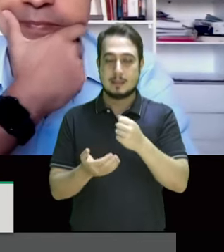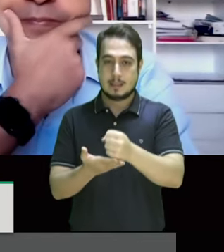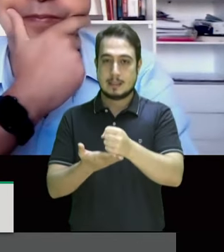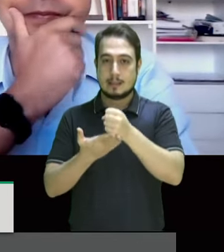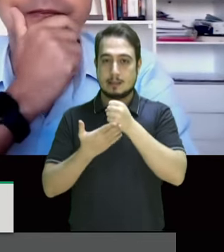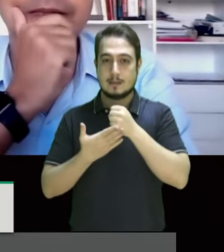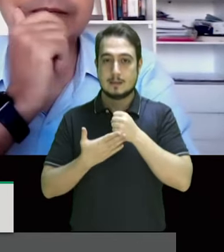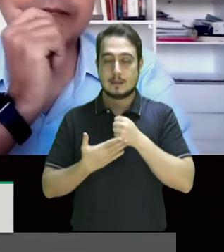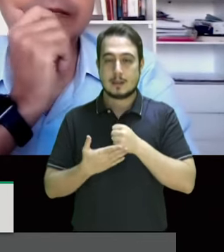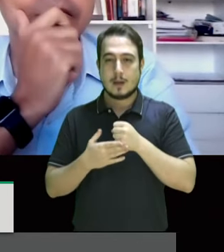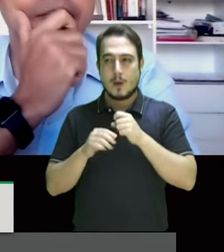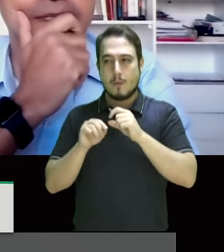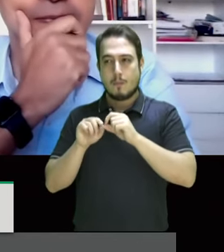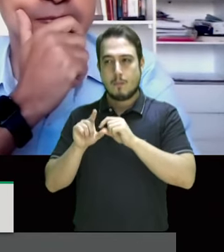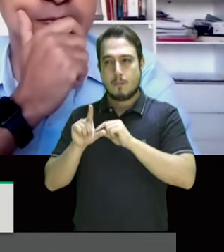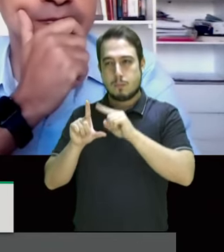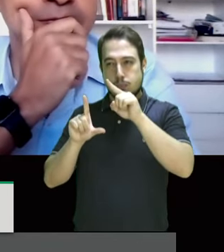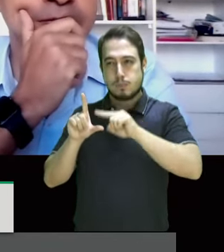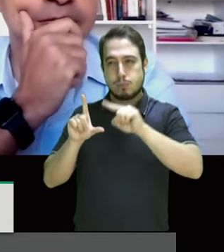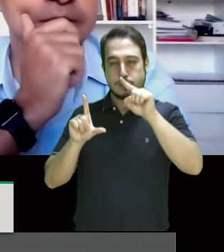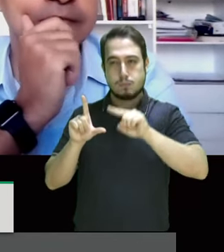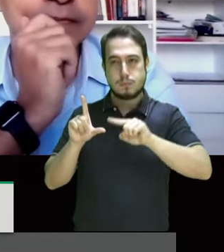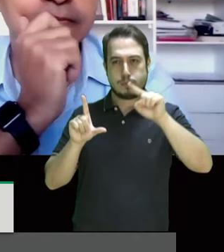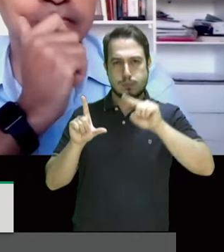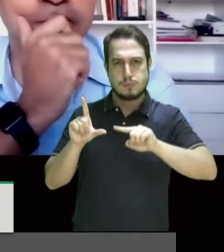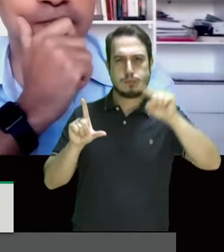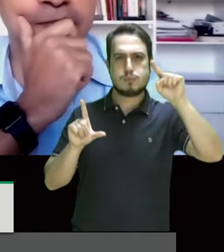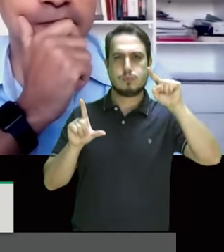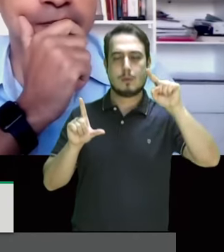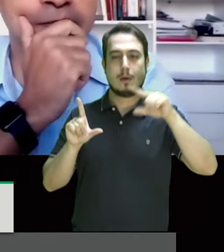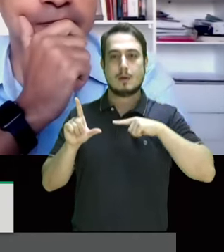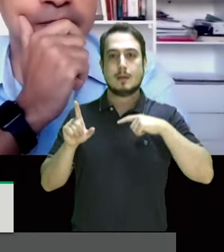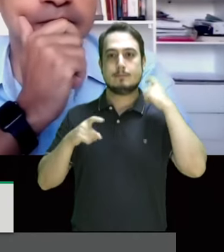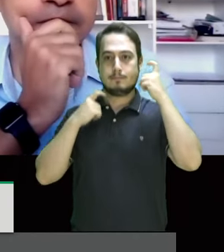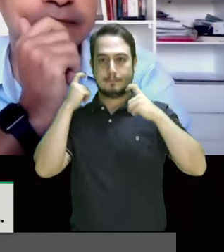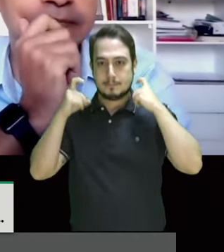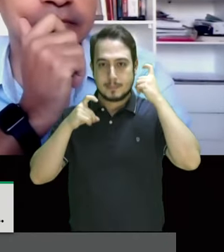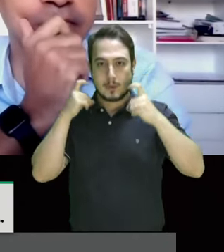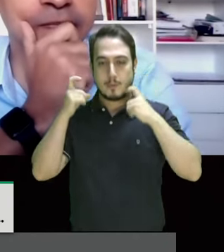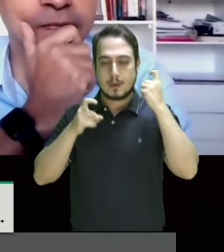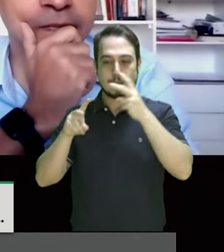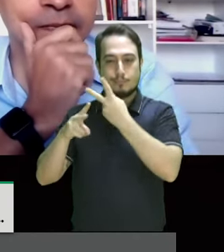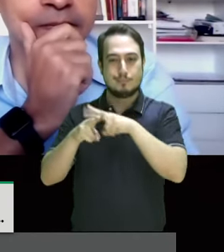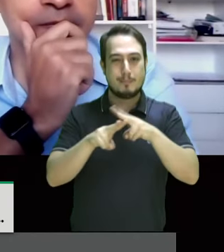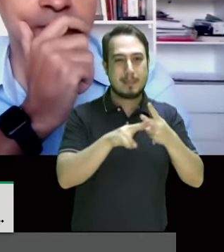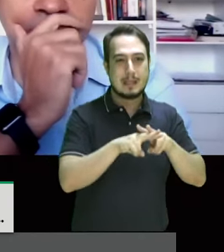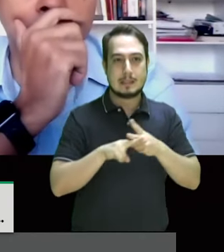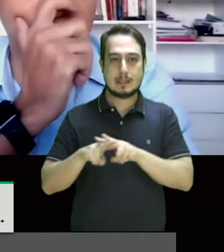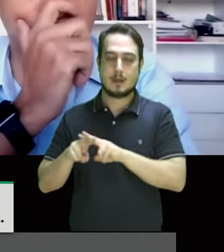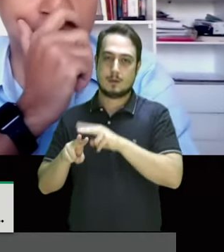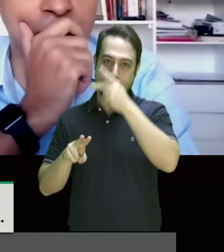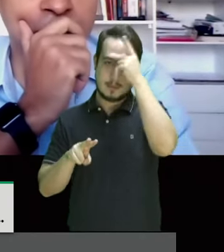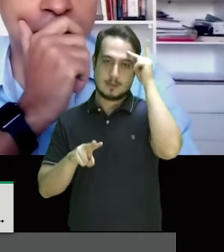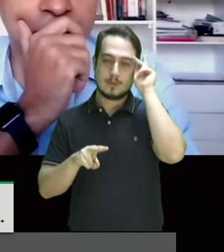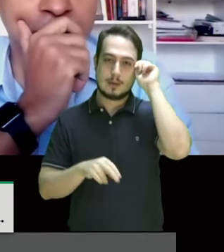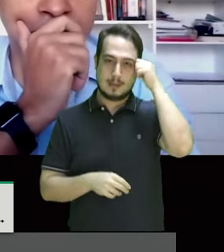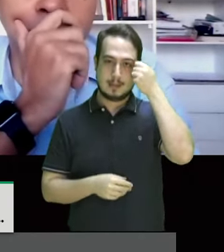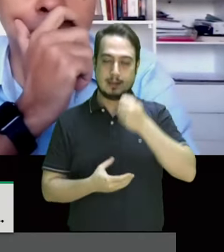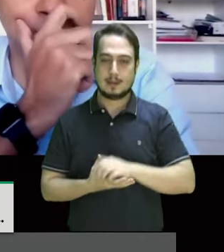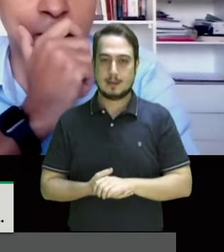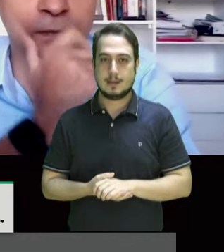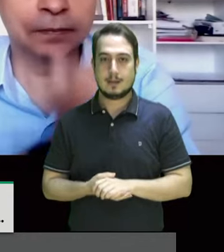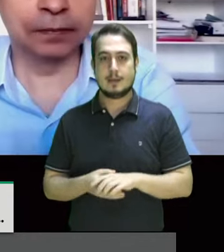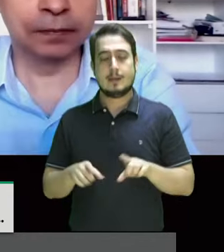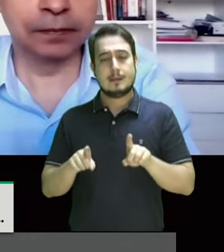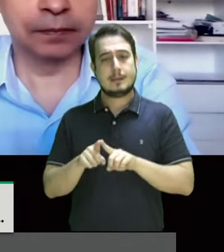um aumento já na taxa absolutamente preocupante de encarceramento da população negra e um